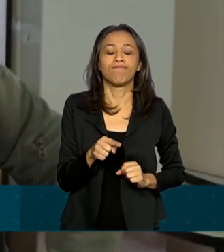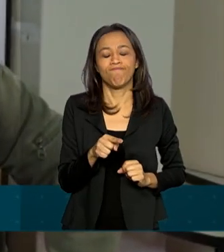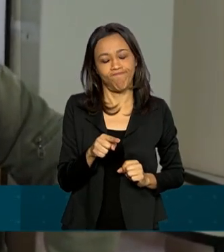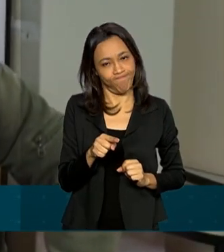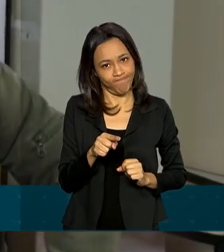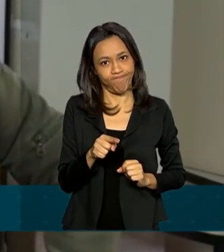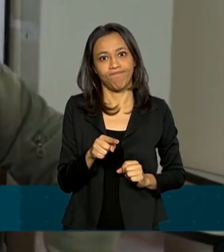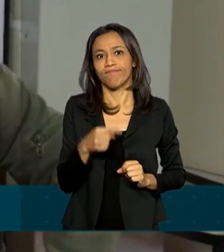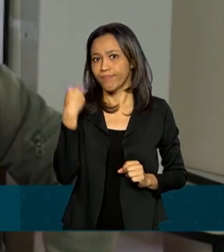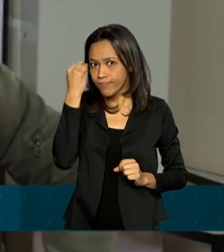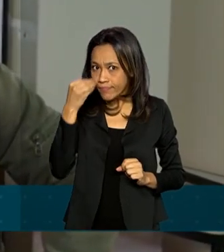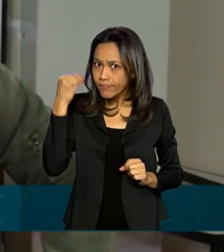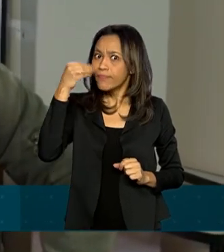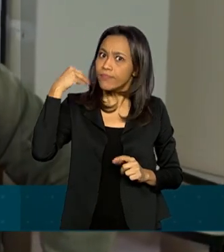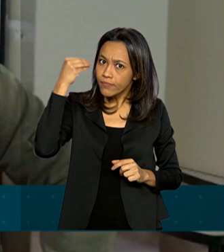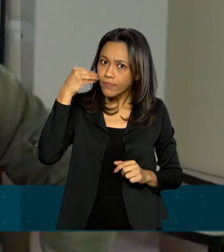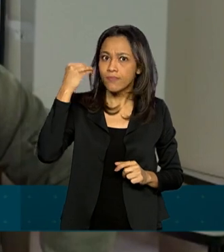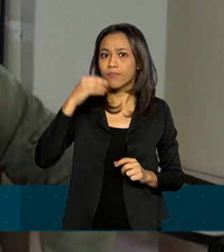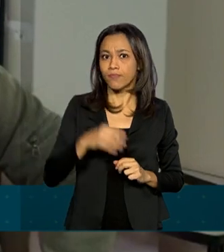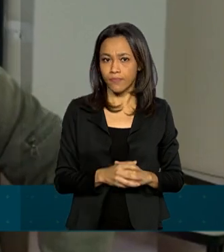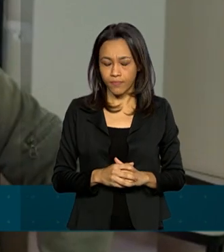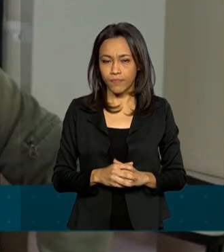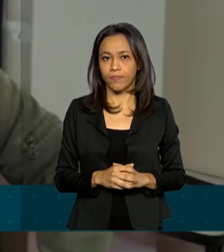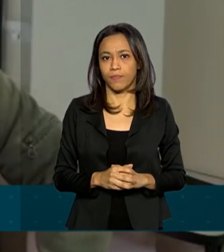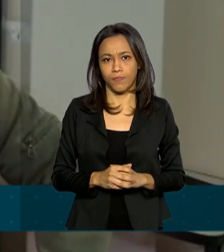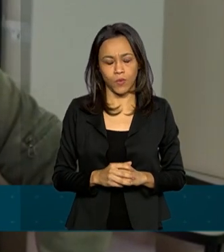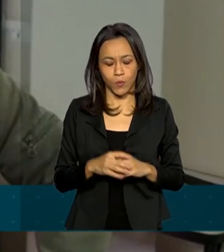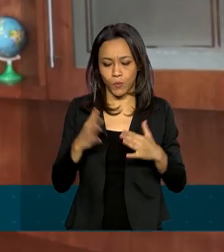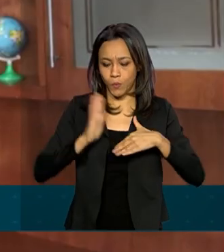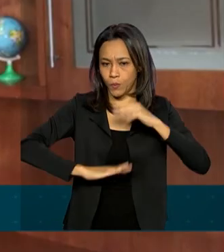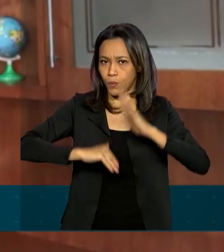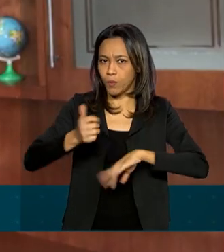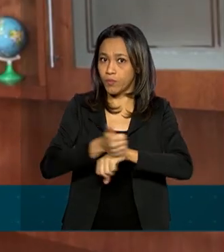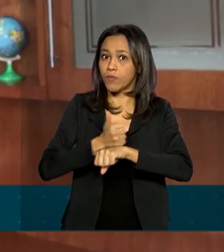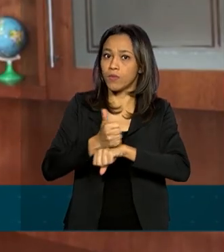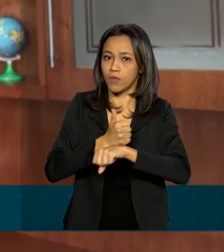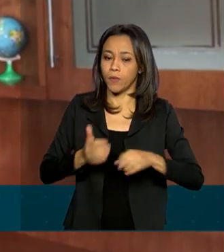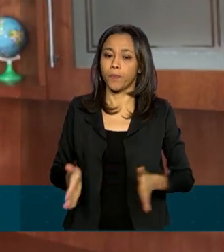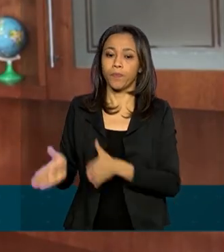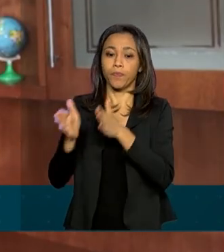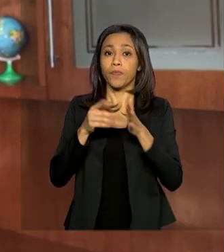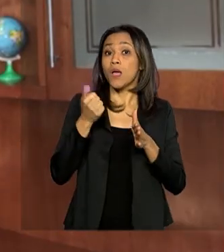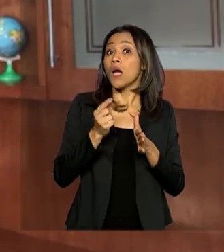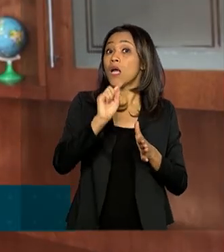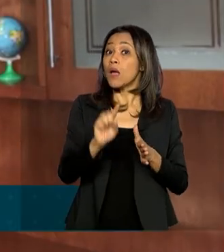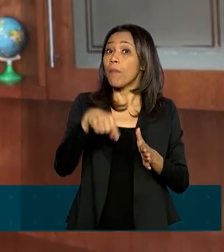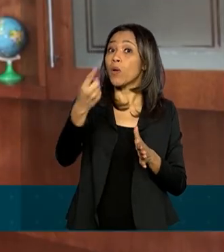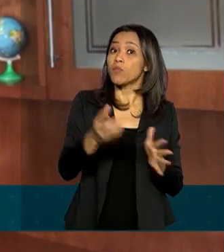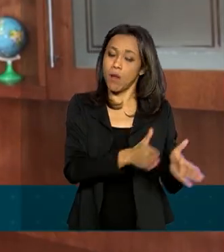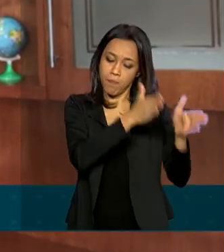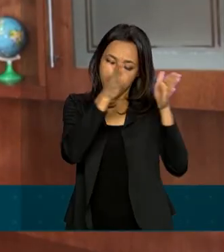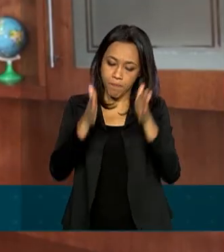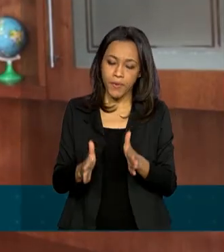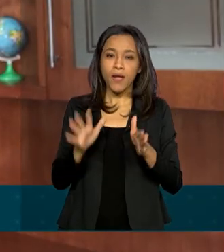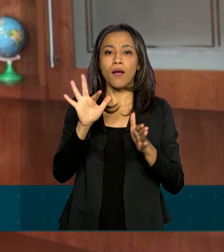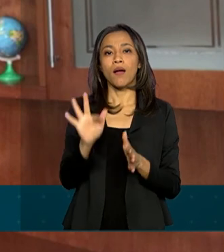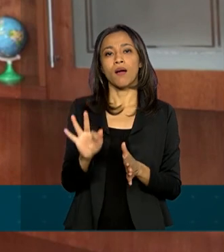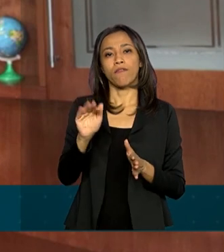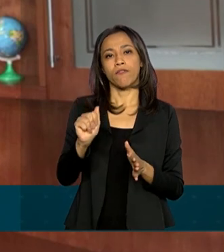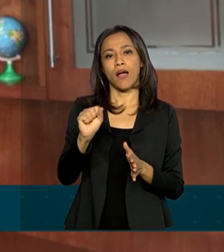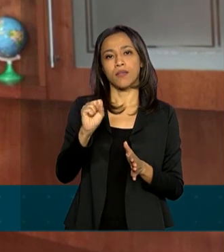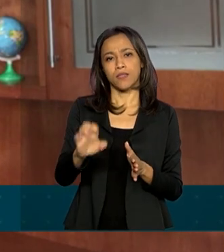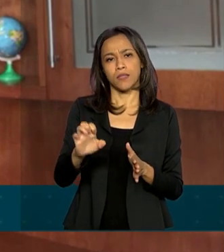experiência muito profissional. A próxima fase será a construção de novos